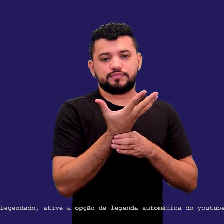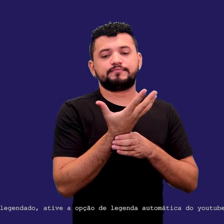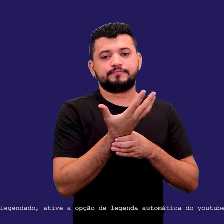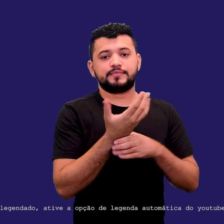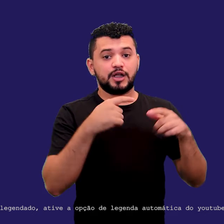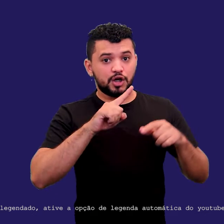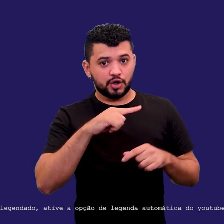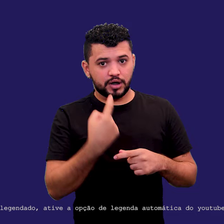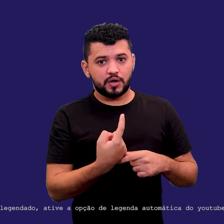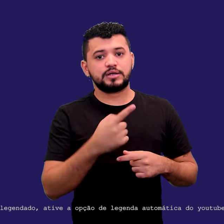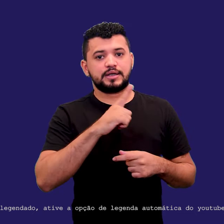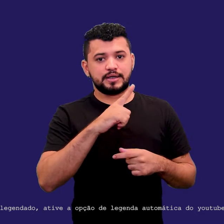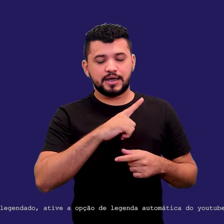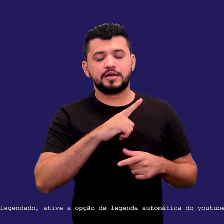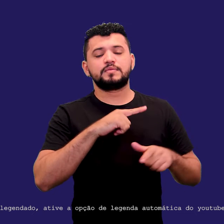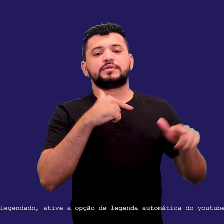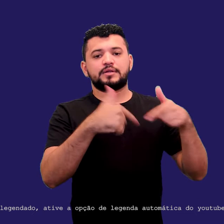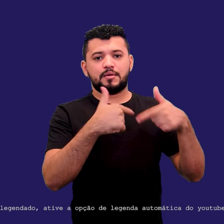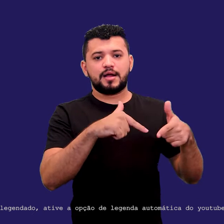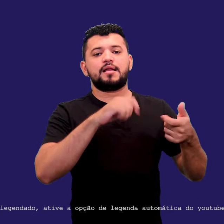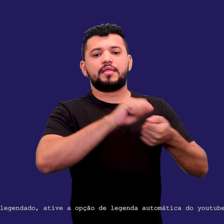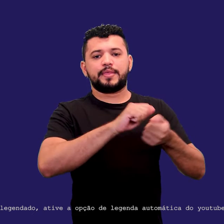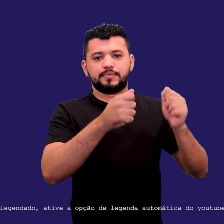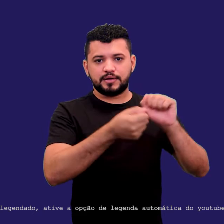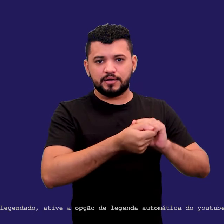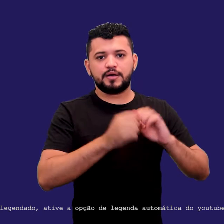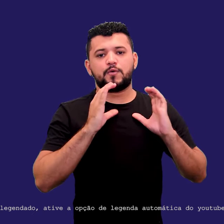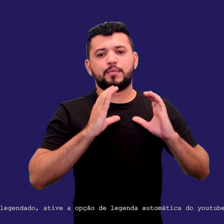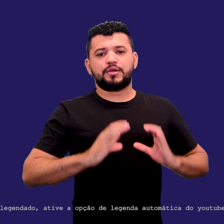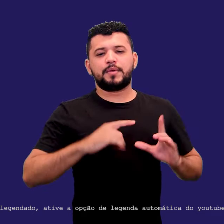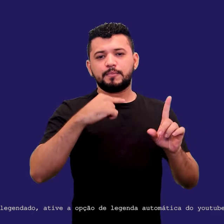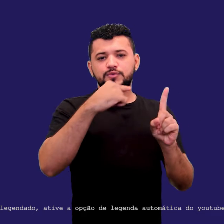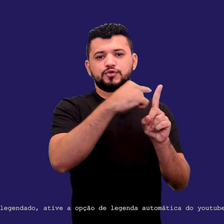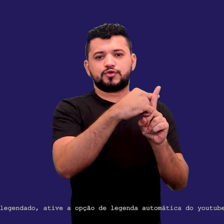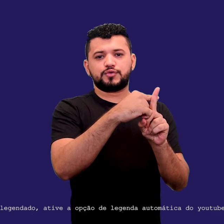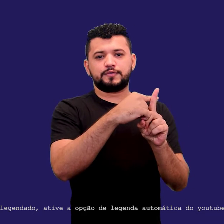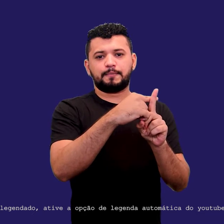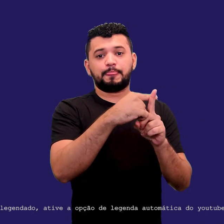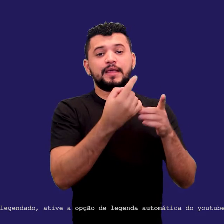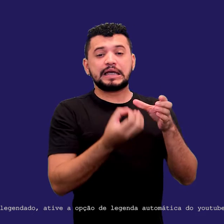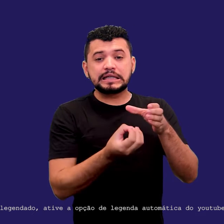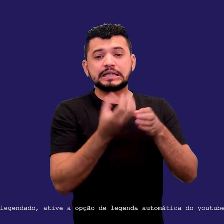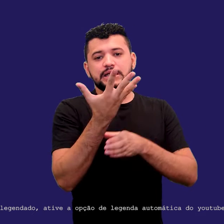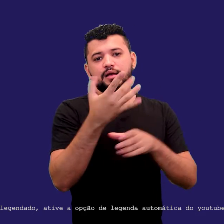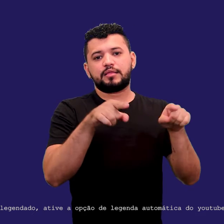interessante, né? A adaptabilidade, a atitude positiva, a criatividade,